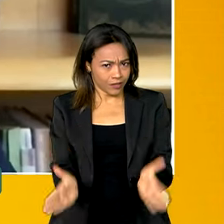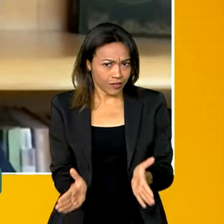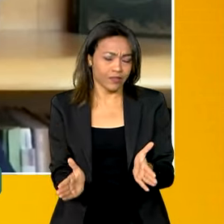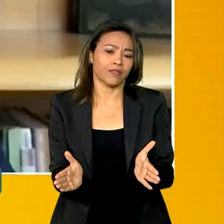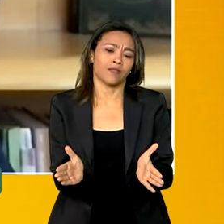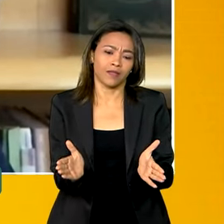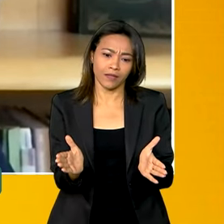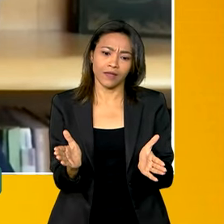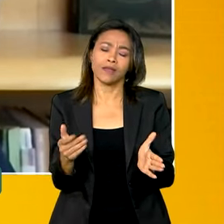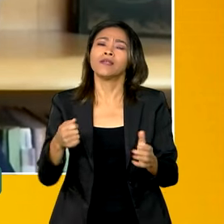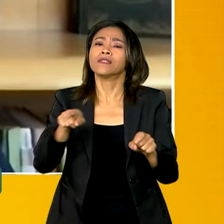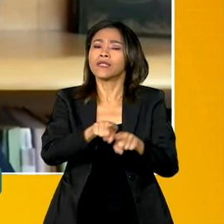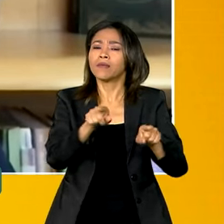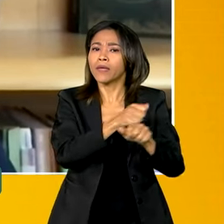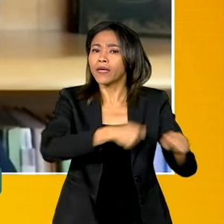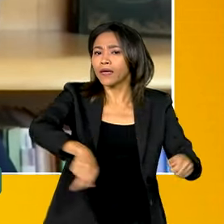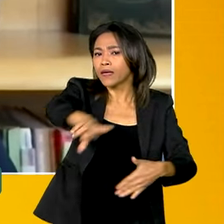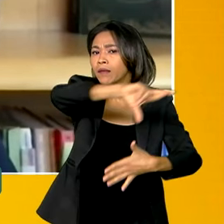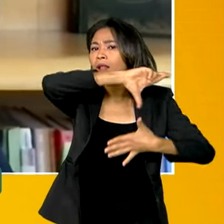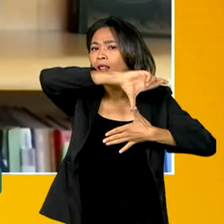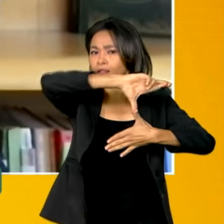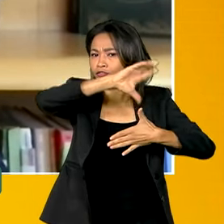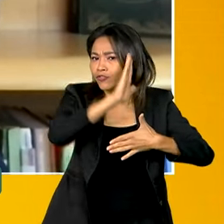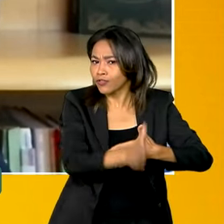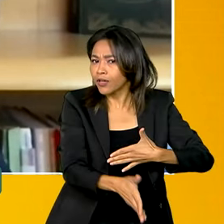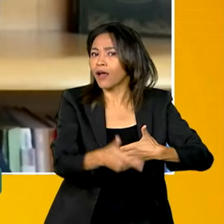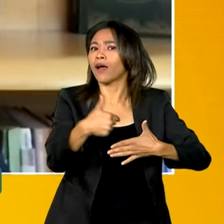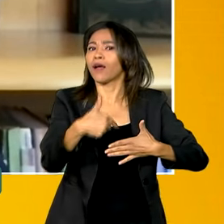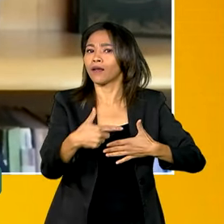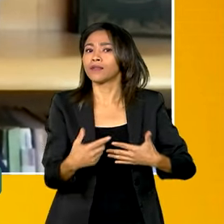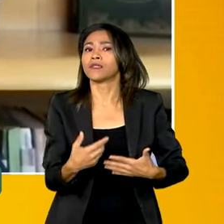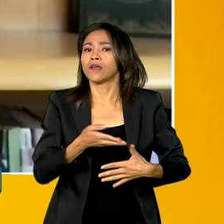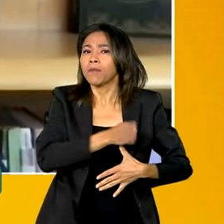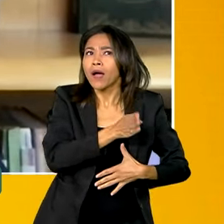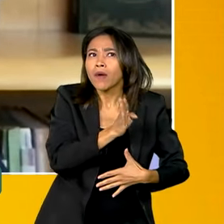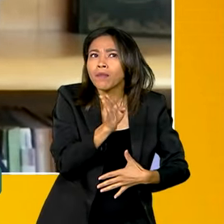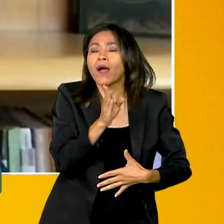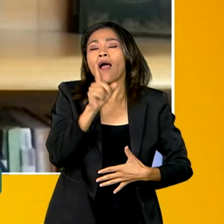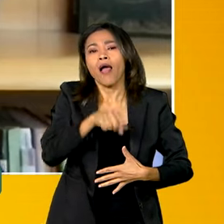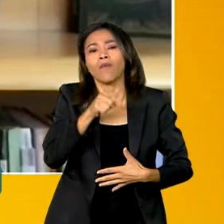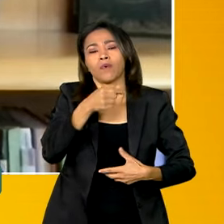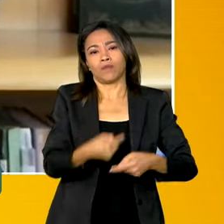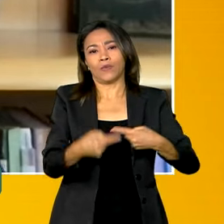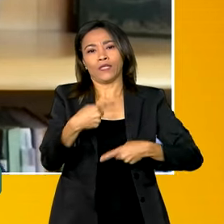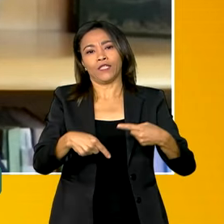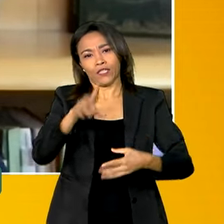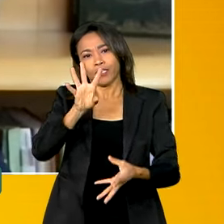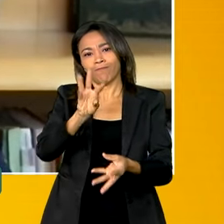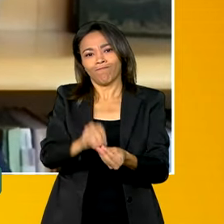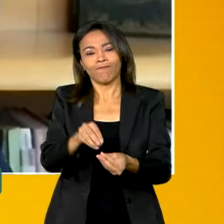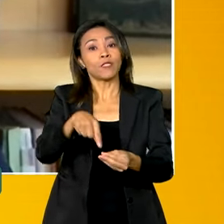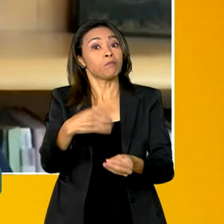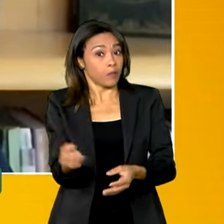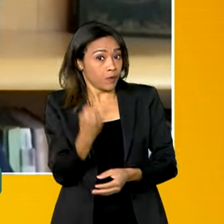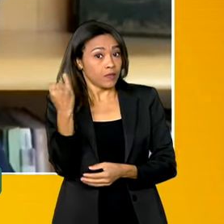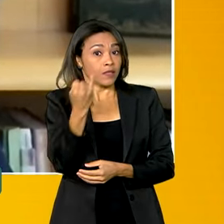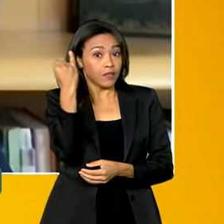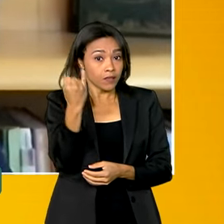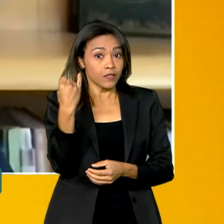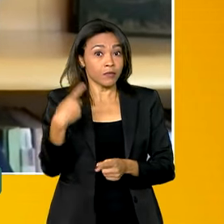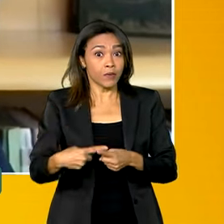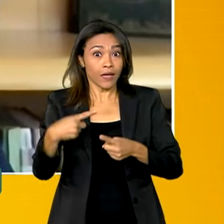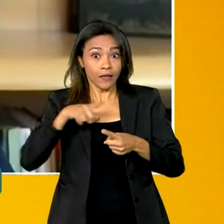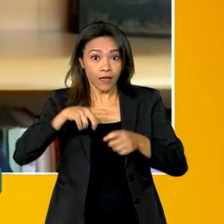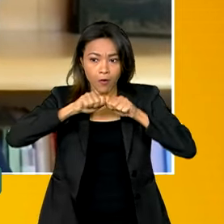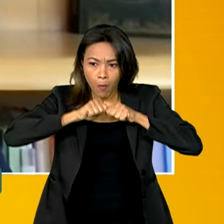toda a América Latina. Então, é uma política que ela tem uma importância, ela reverbera. E se ela reverbera é porque